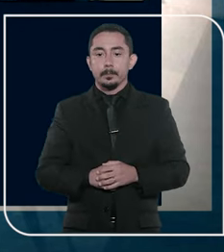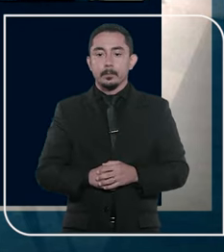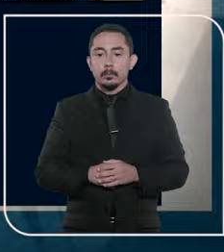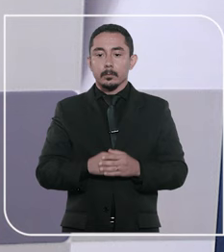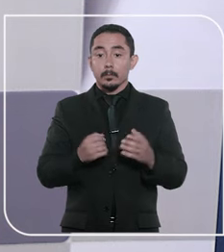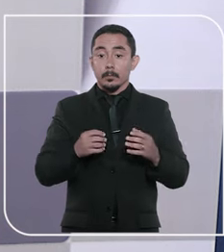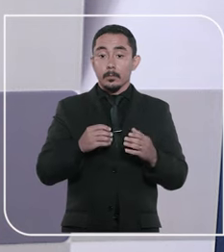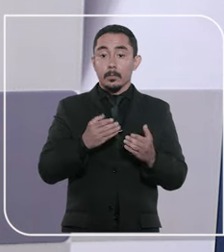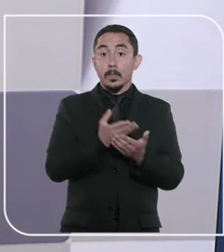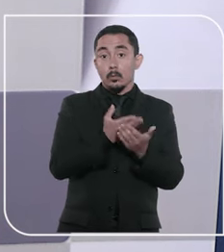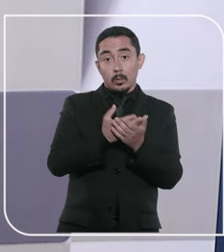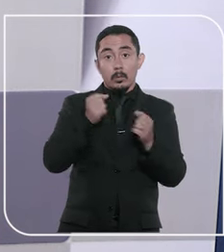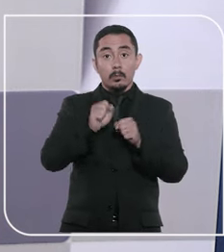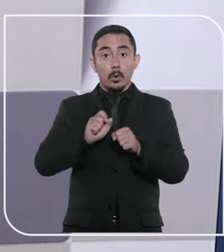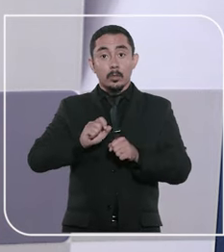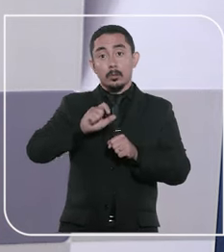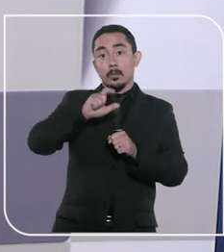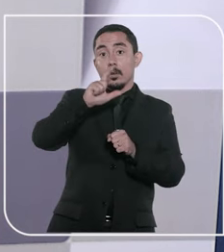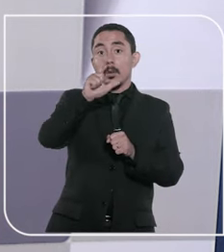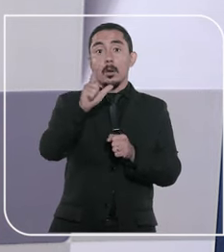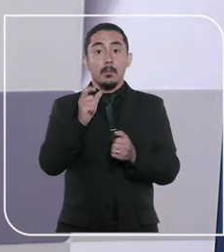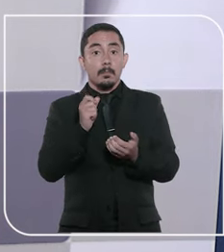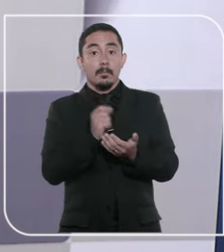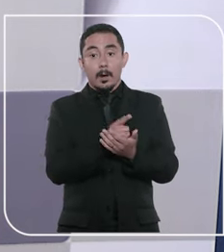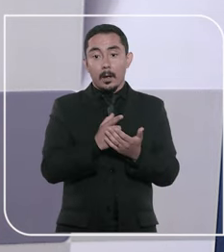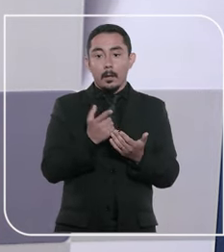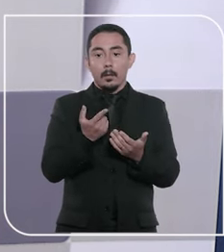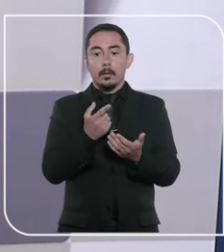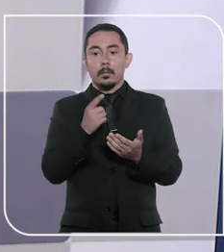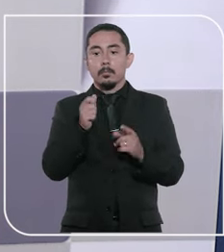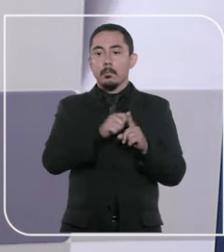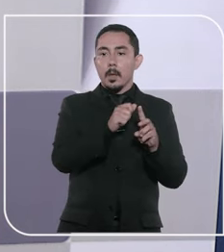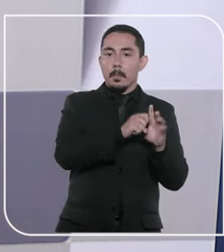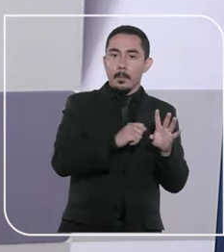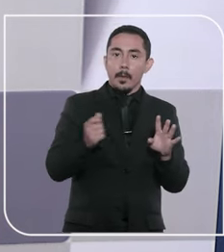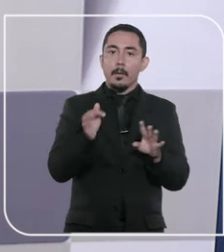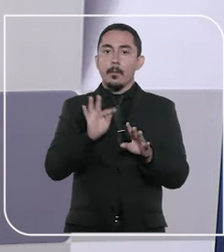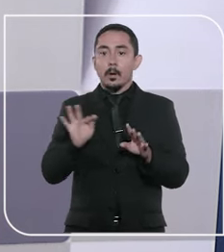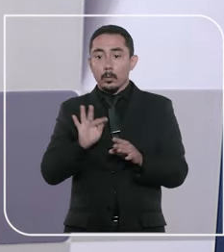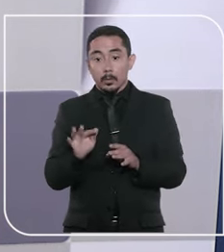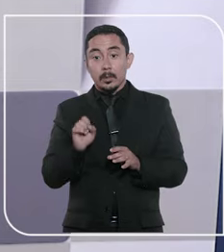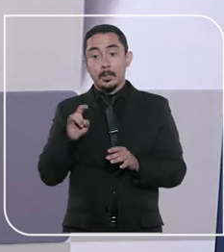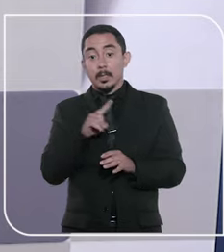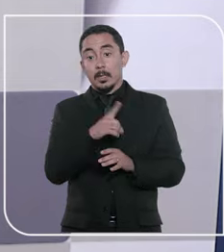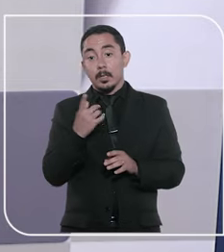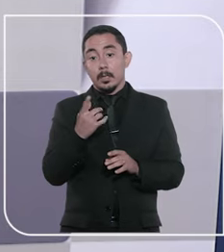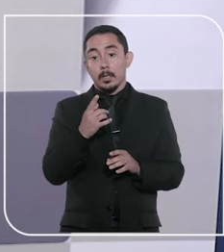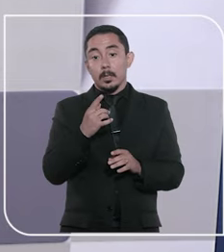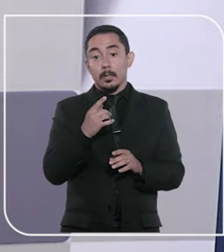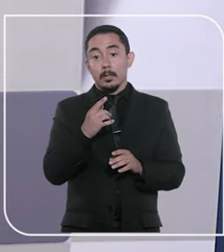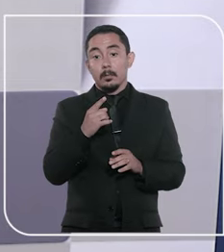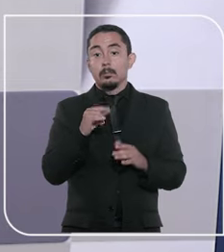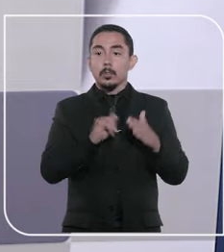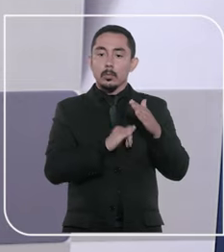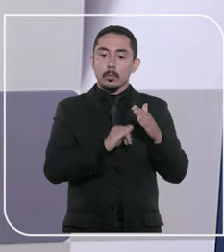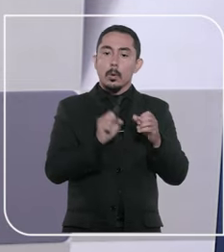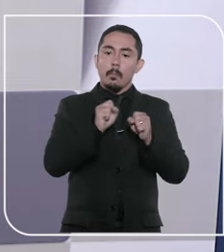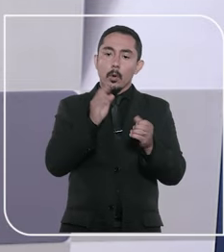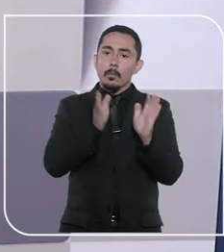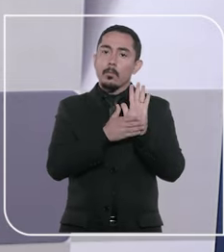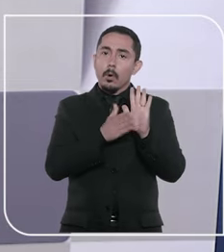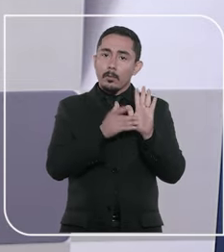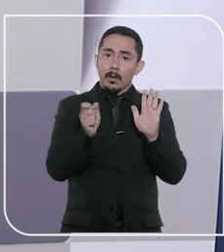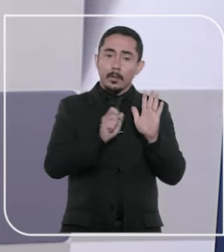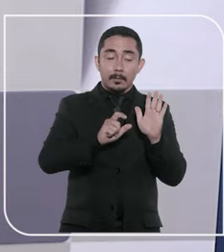de direitos. Os calouros podem pagar valor mais alto que os veteranos na mensalidade da faculdade desde que a